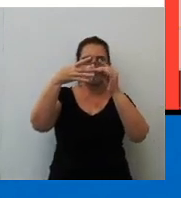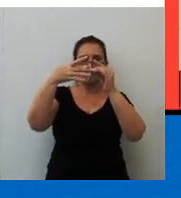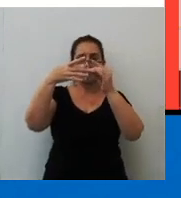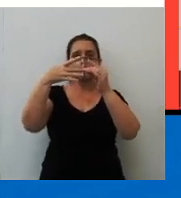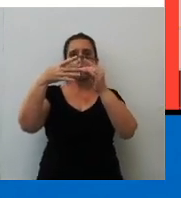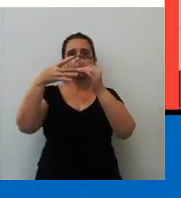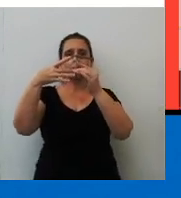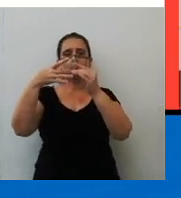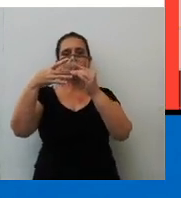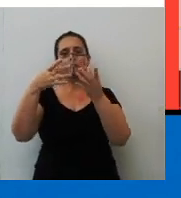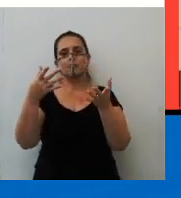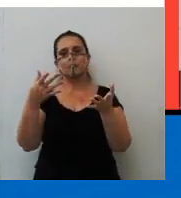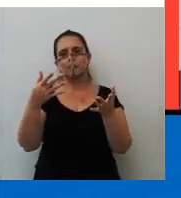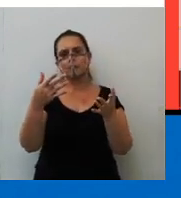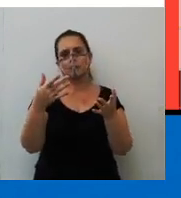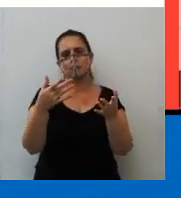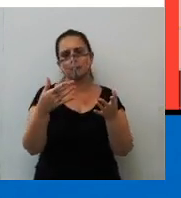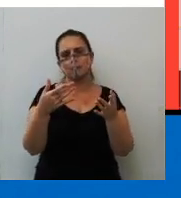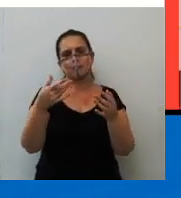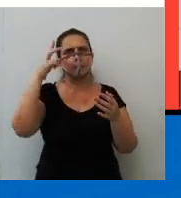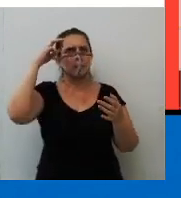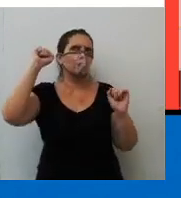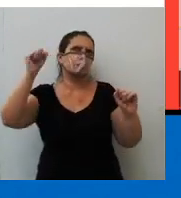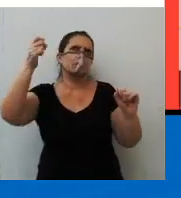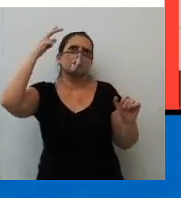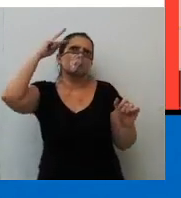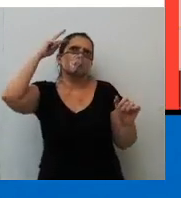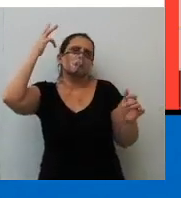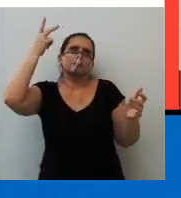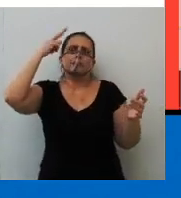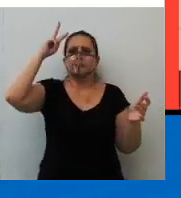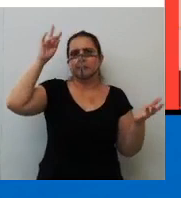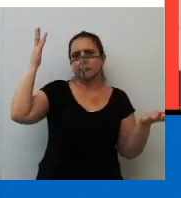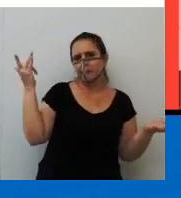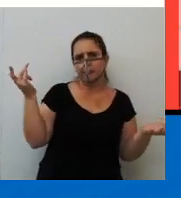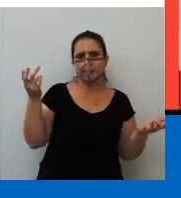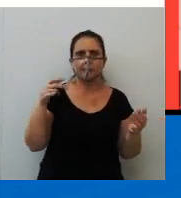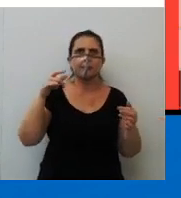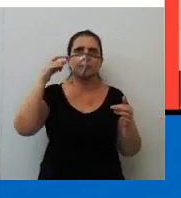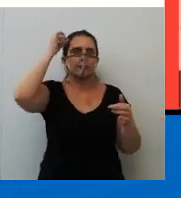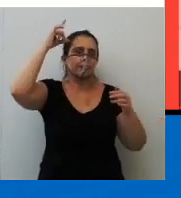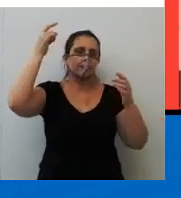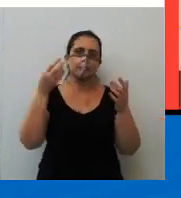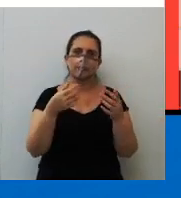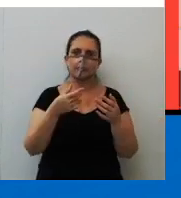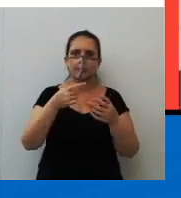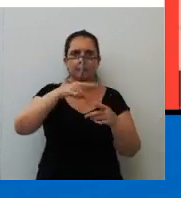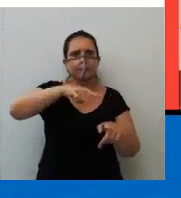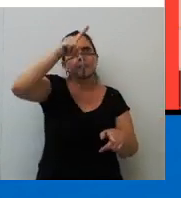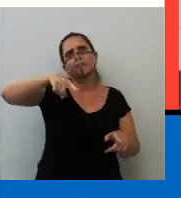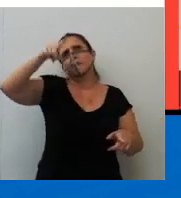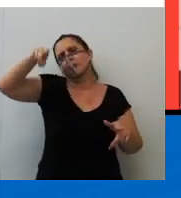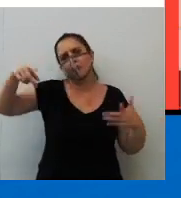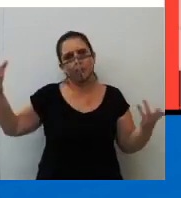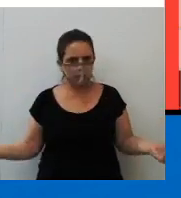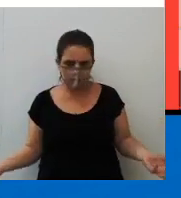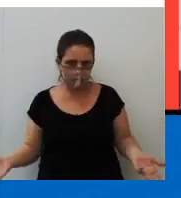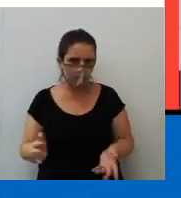no D1 você pode trazer uma alusão histórica. Ou trazer uma citação. Dados estatísticos.